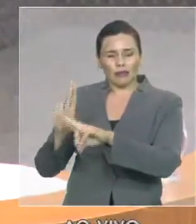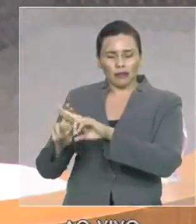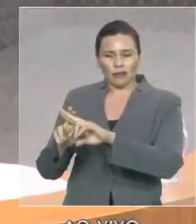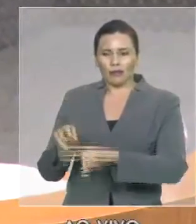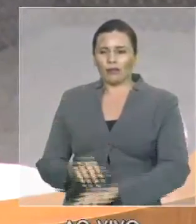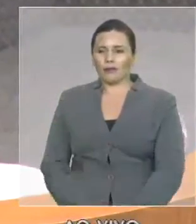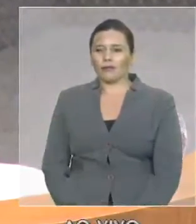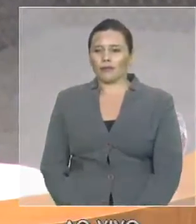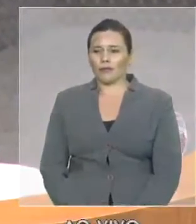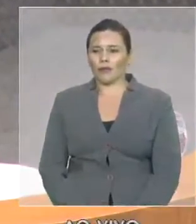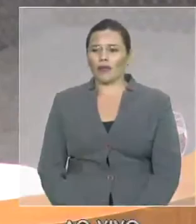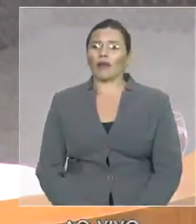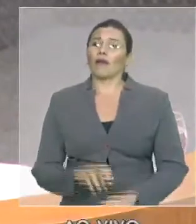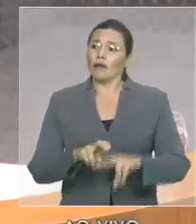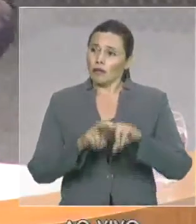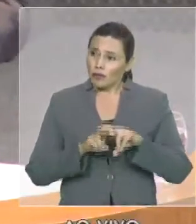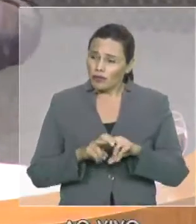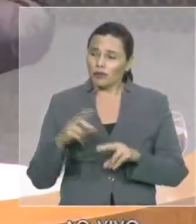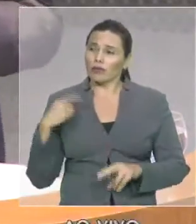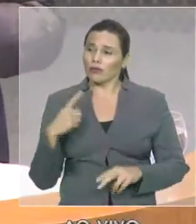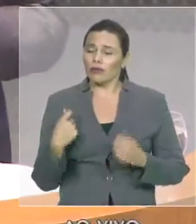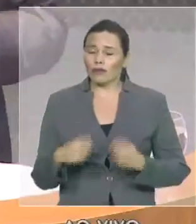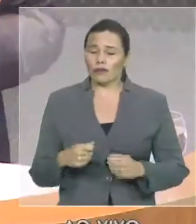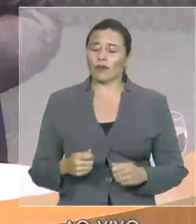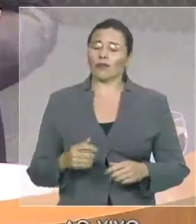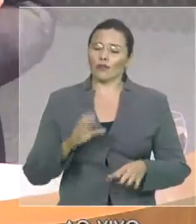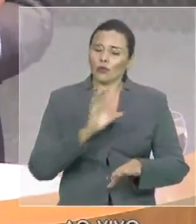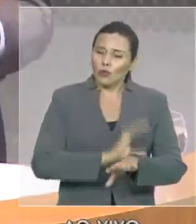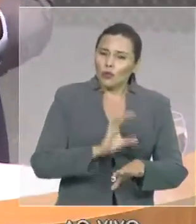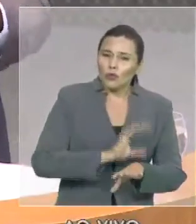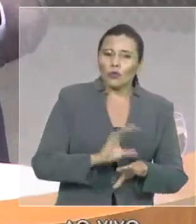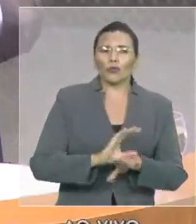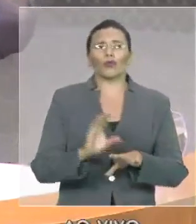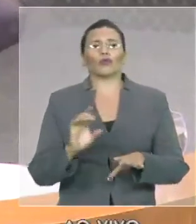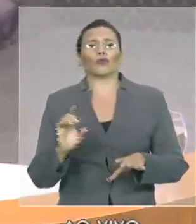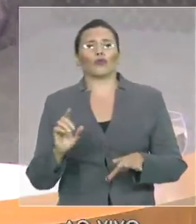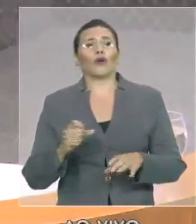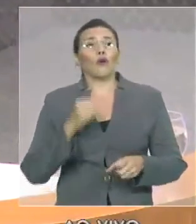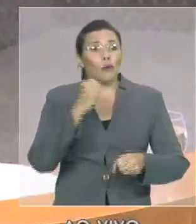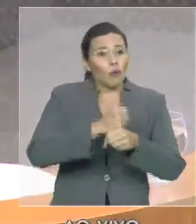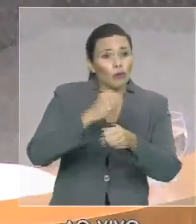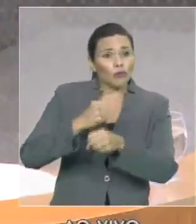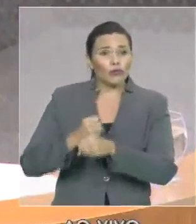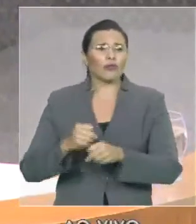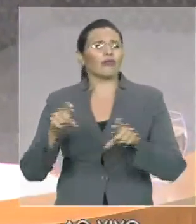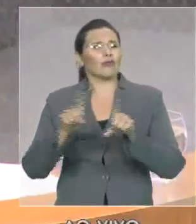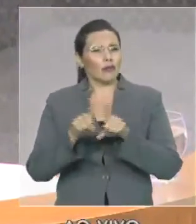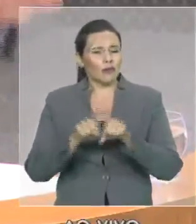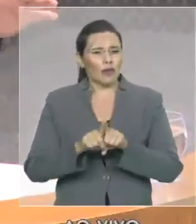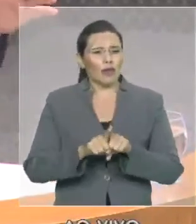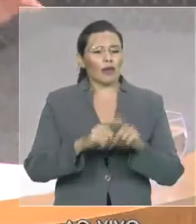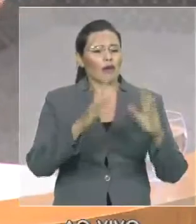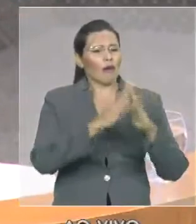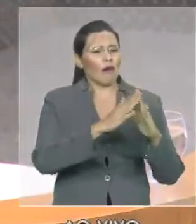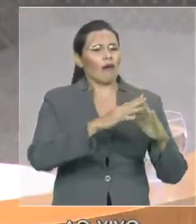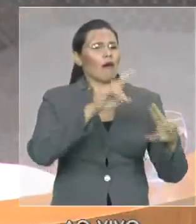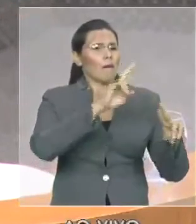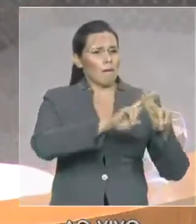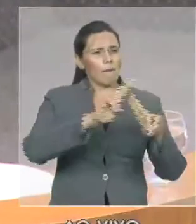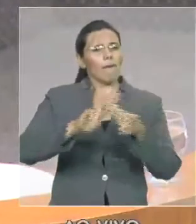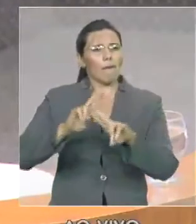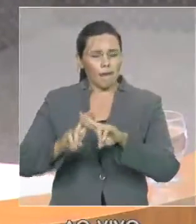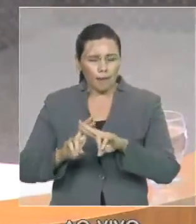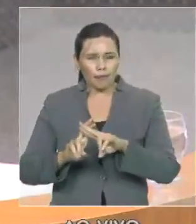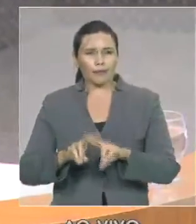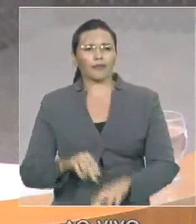qualificação de recursos humanos construção de novas unidades reforma de unidades abertura de novas vagas